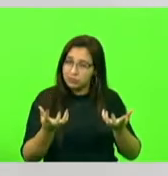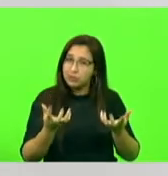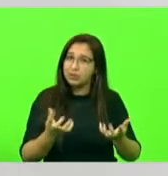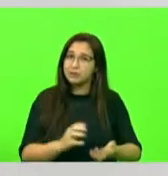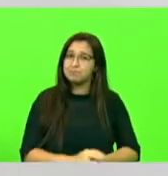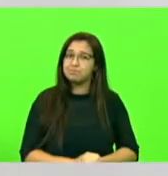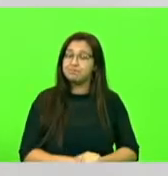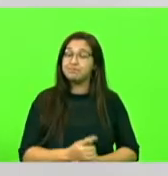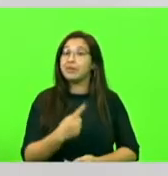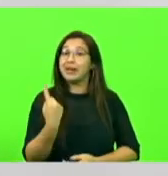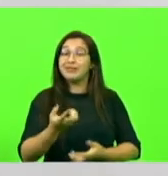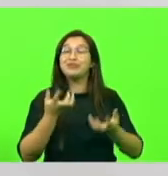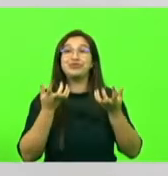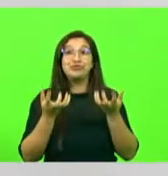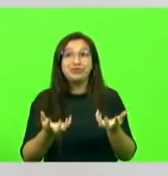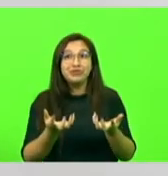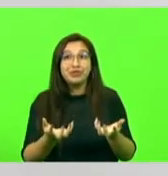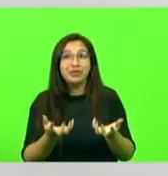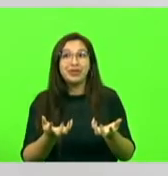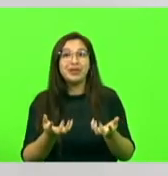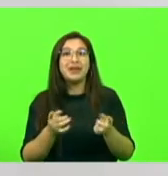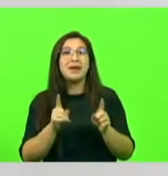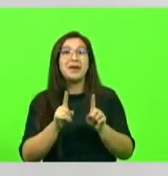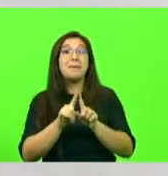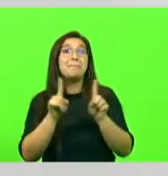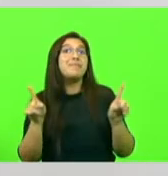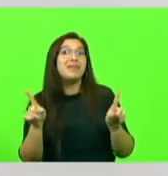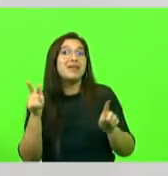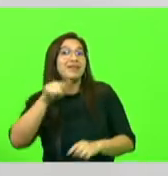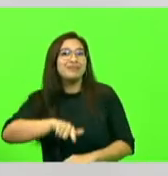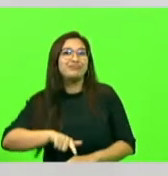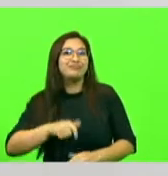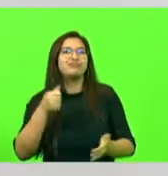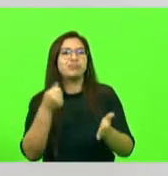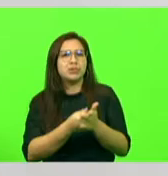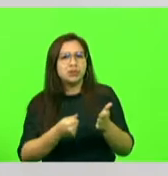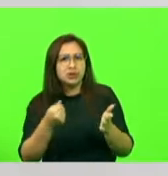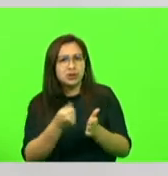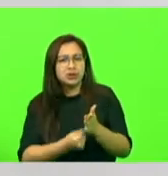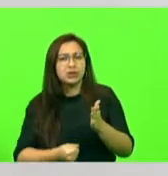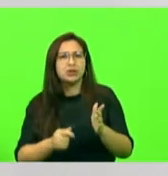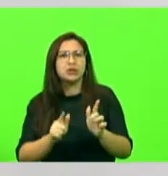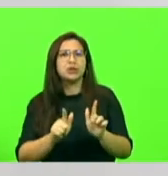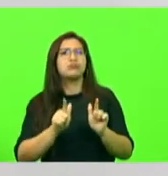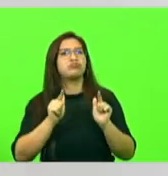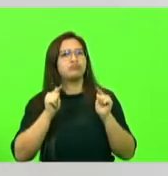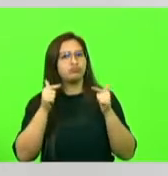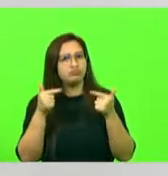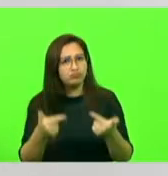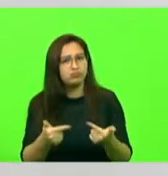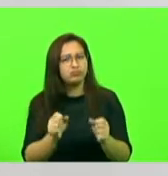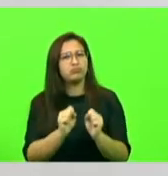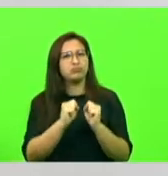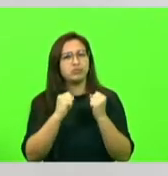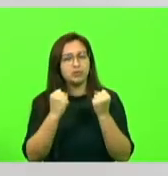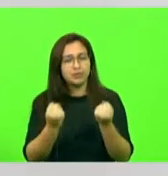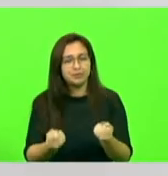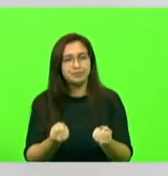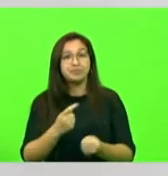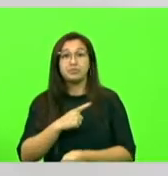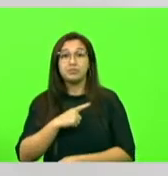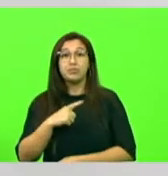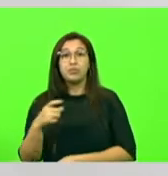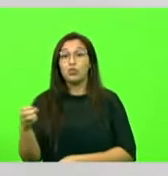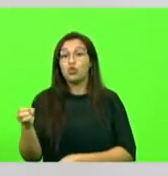não só queremos, como vamos brigar por ela, como vamos lutar por ela. Nós teremos novos deputados federais